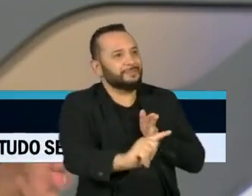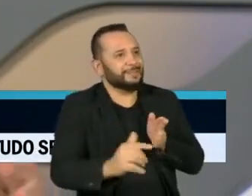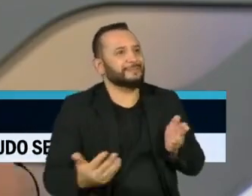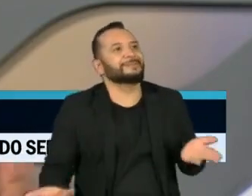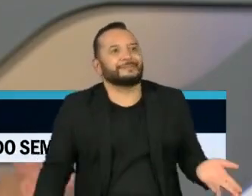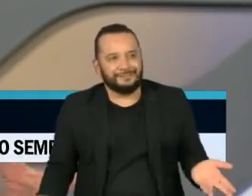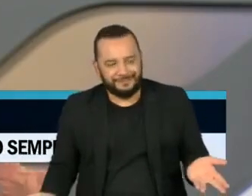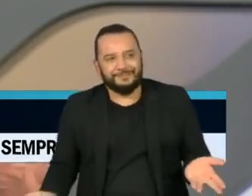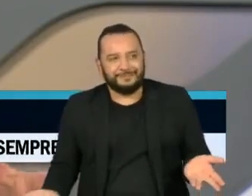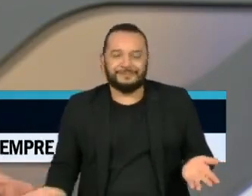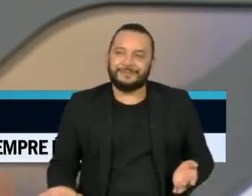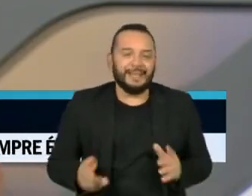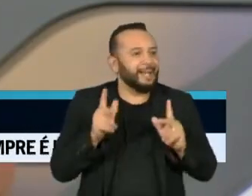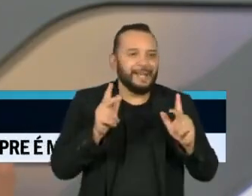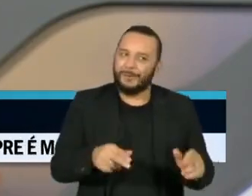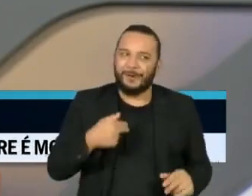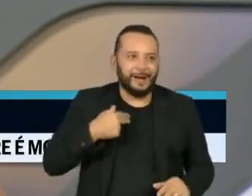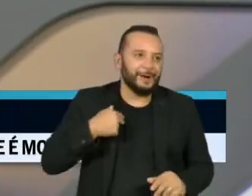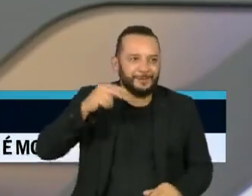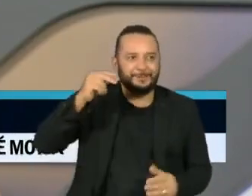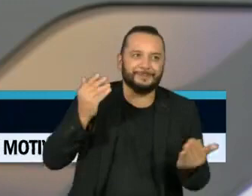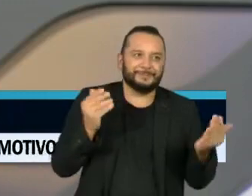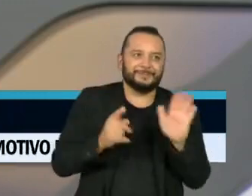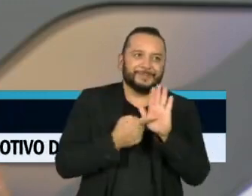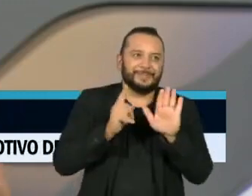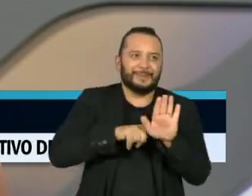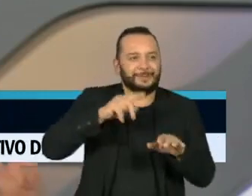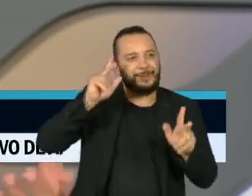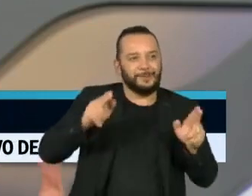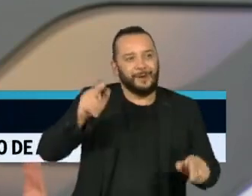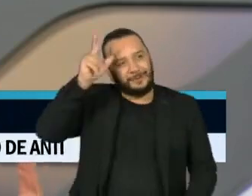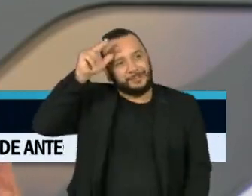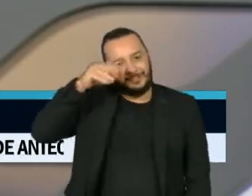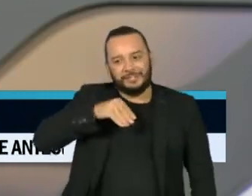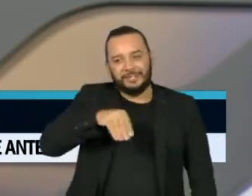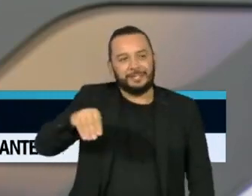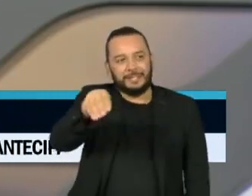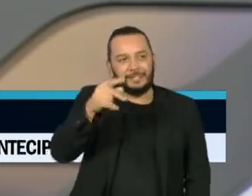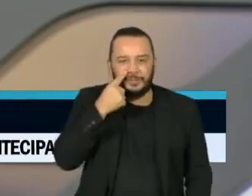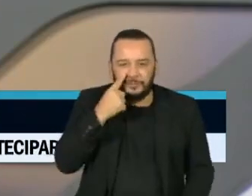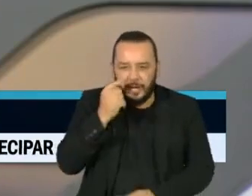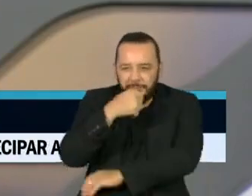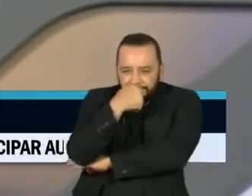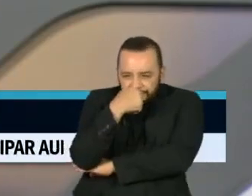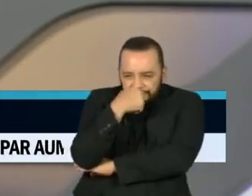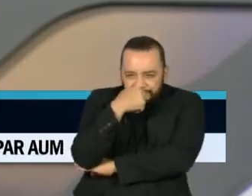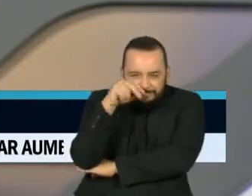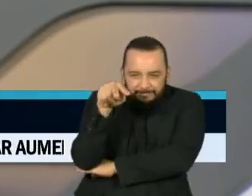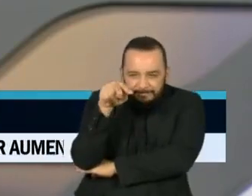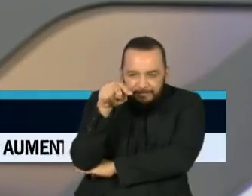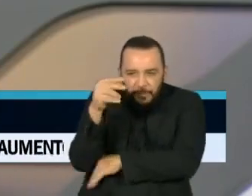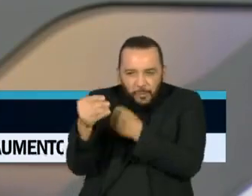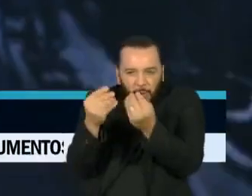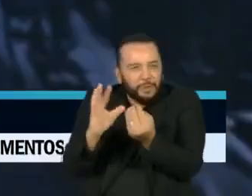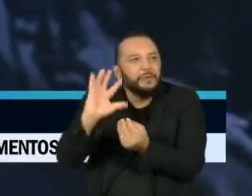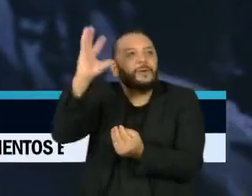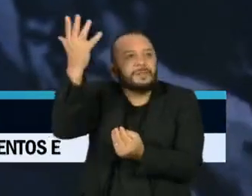um xadrez que a gente ainda vai ter que acompanhar para entender melhor as implicações, mas muda bastante.